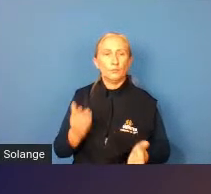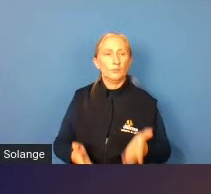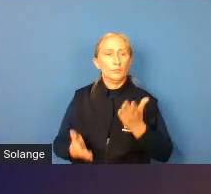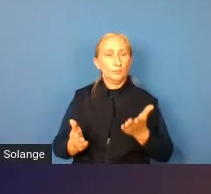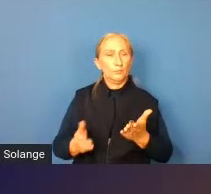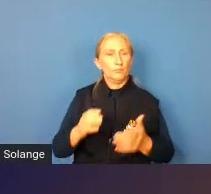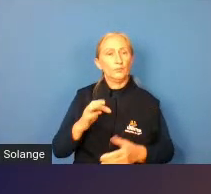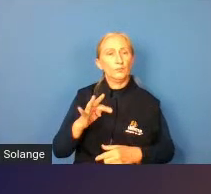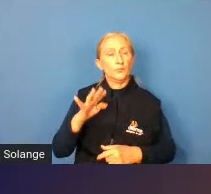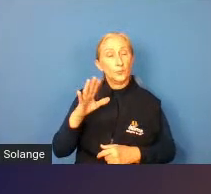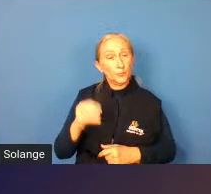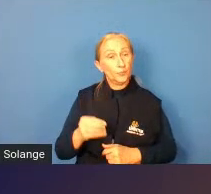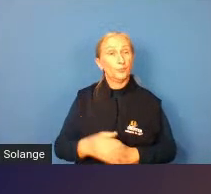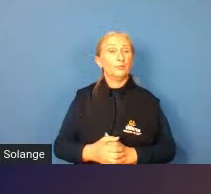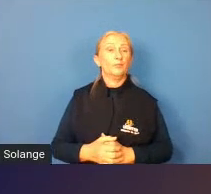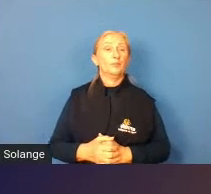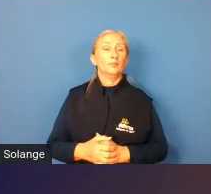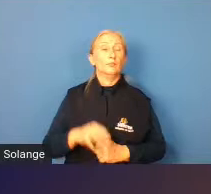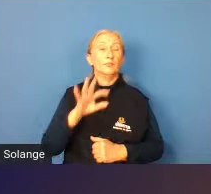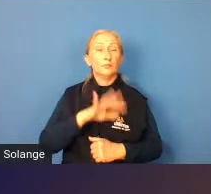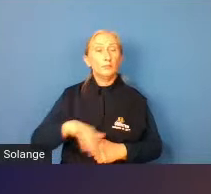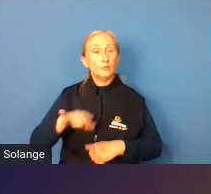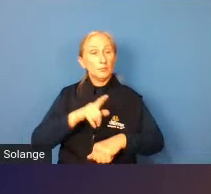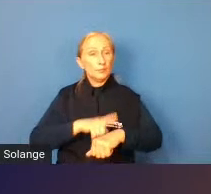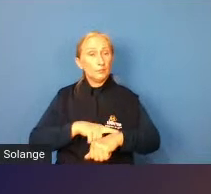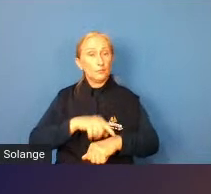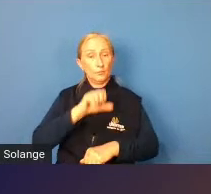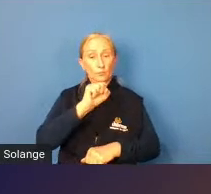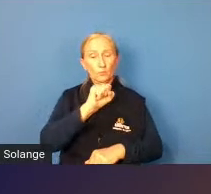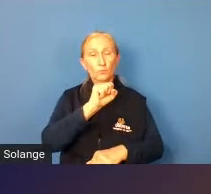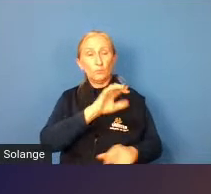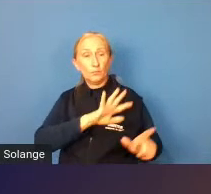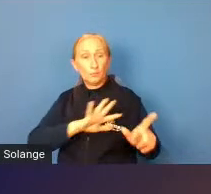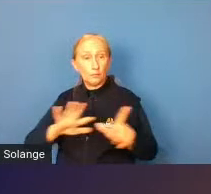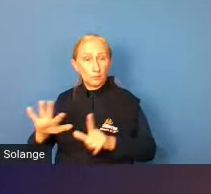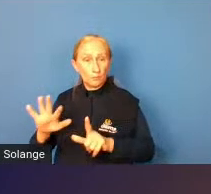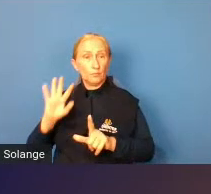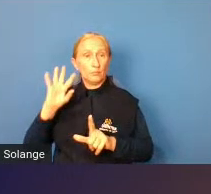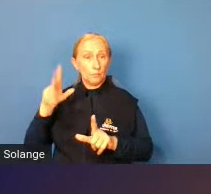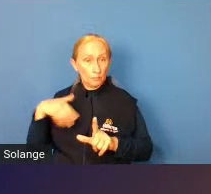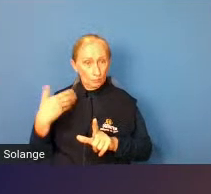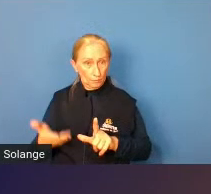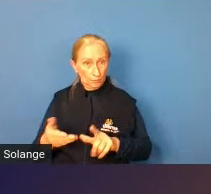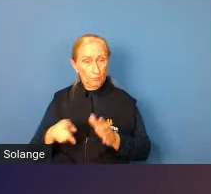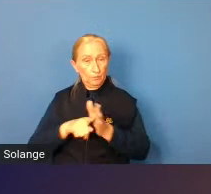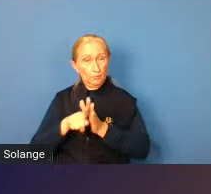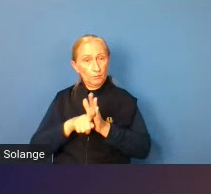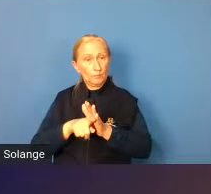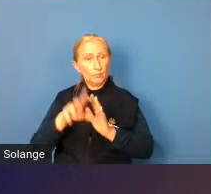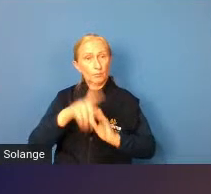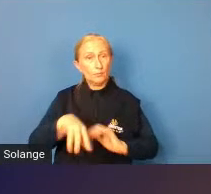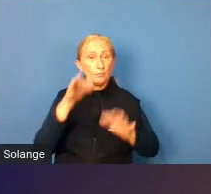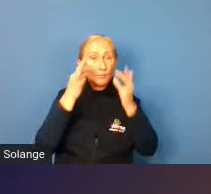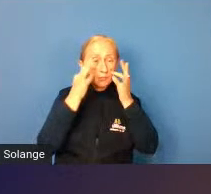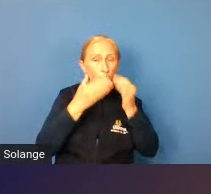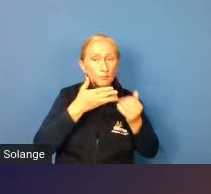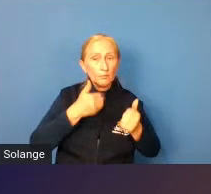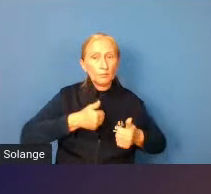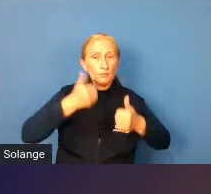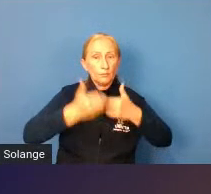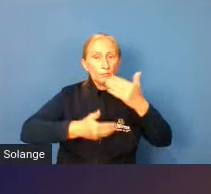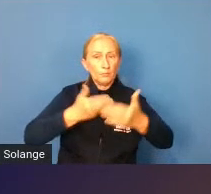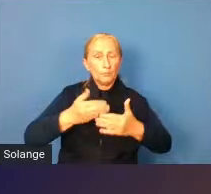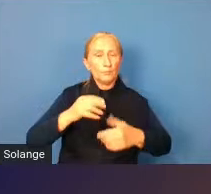estático nesse período de oito semanas da pesquisa de campo teve melhora nas habilidades